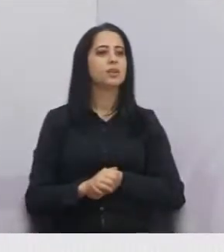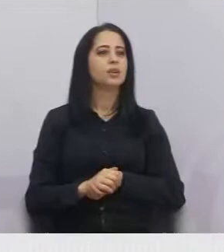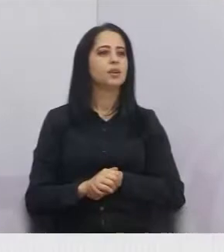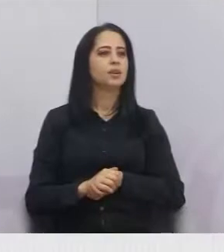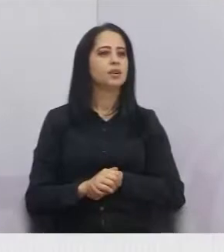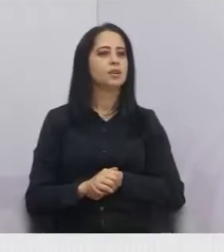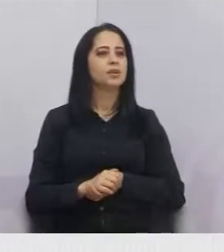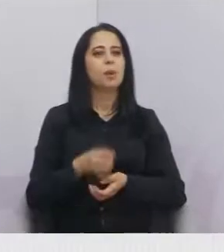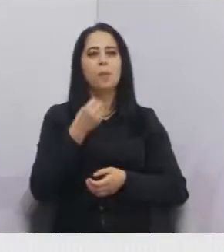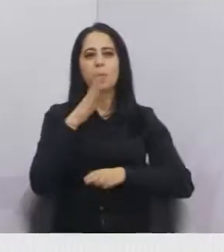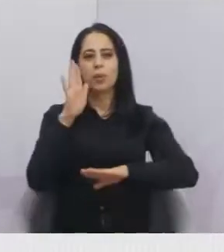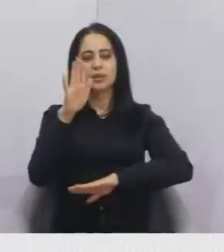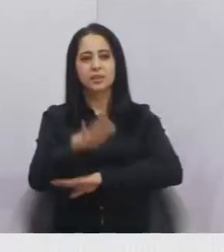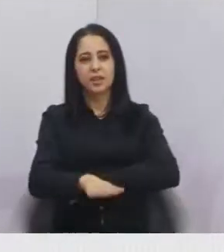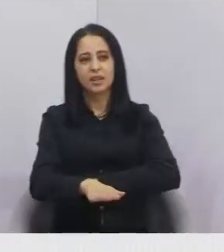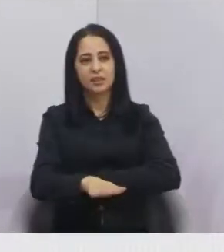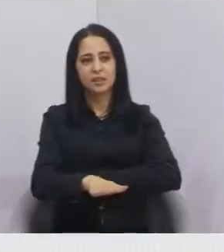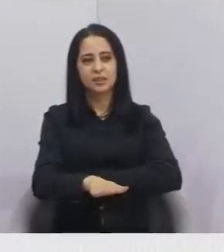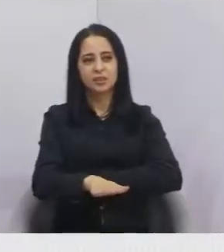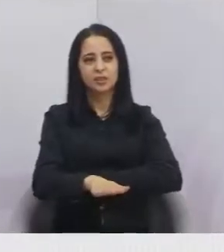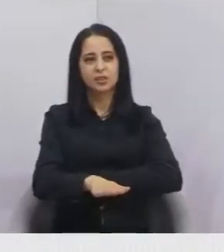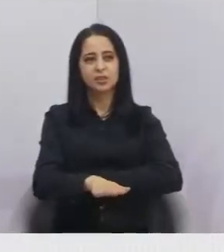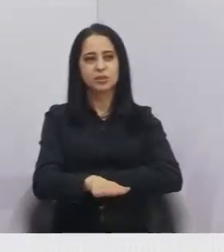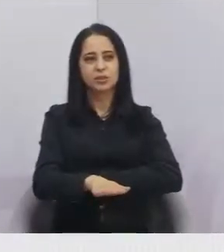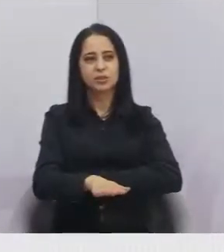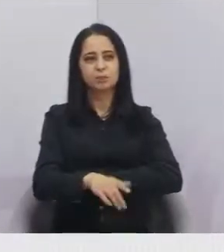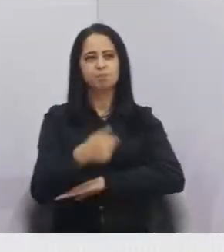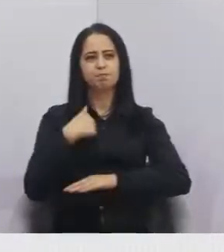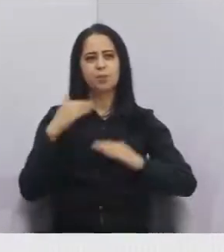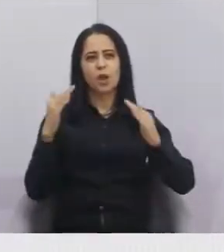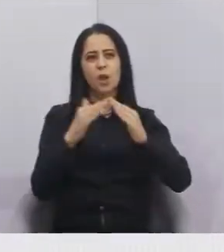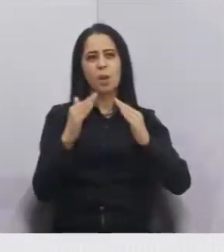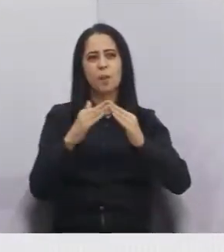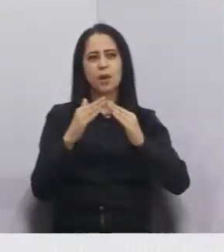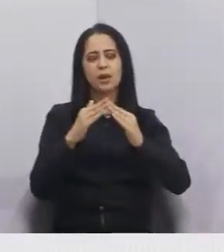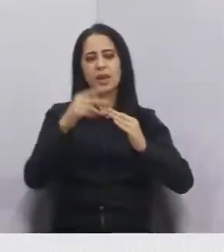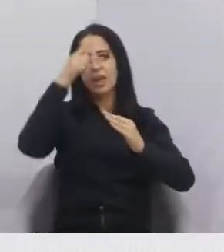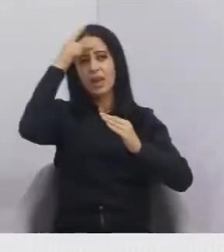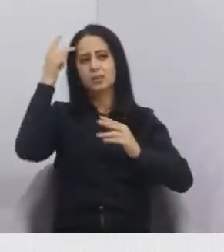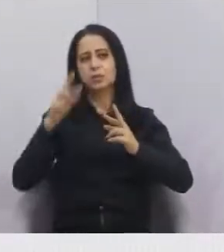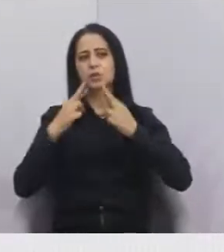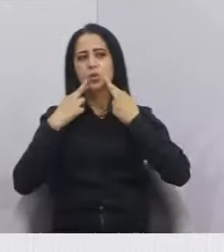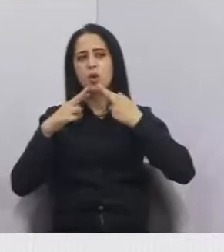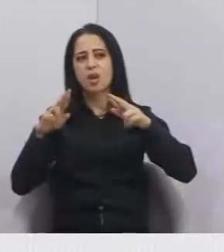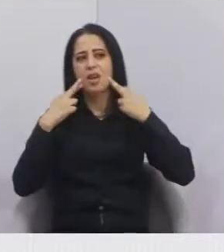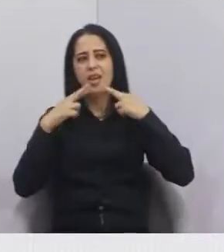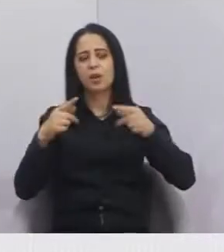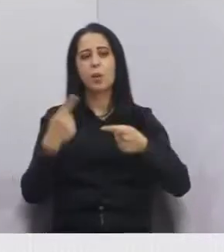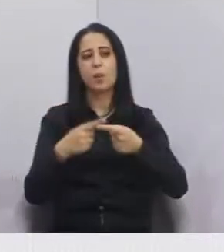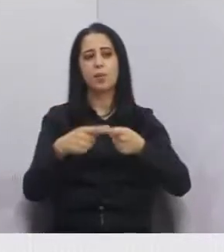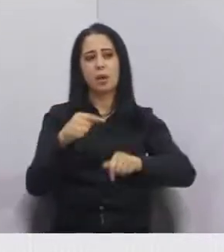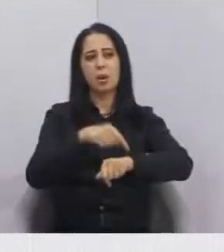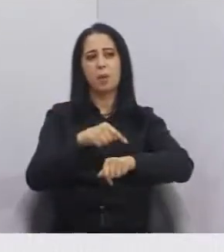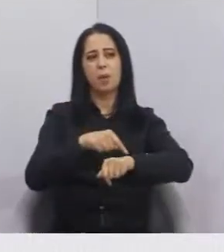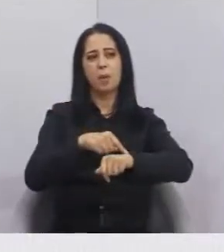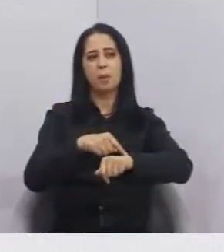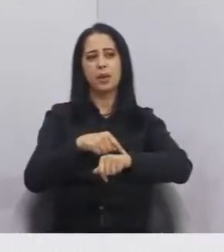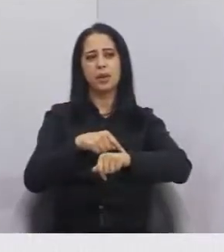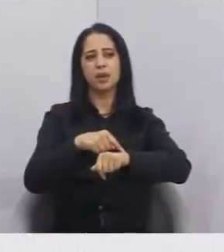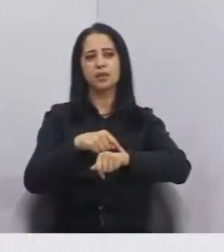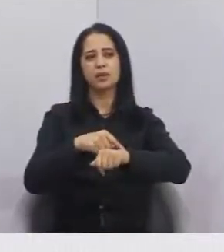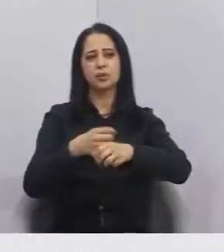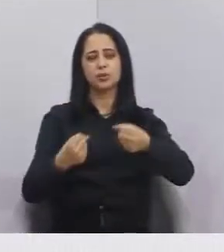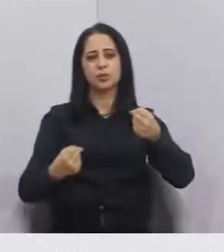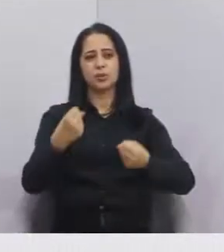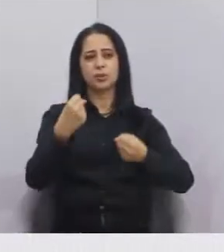Pessoal, boa tarde. Alguns moradores me procuraram, né? Os horários de pico, principalmente